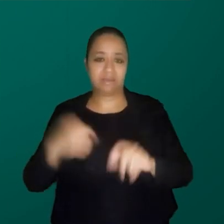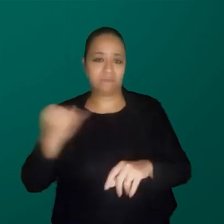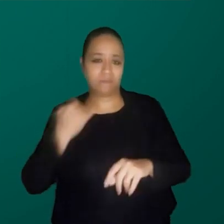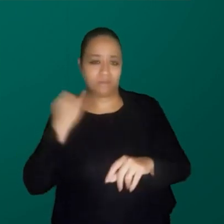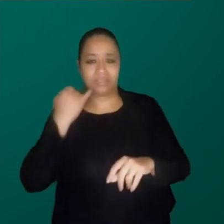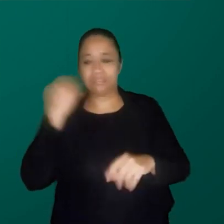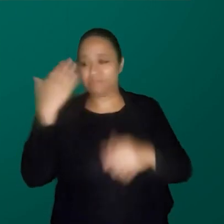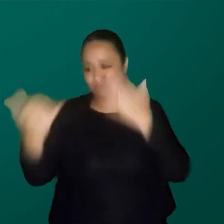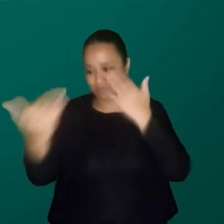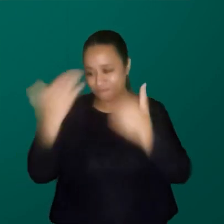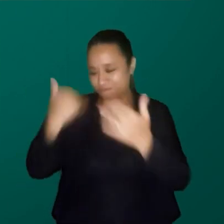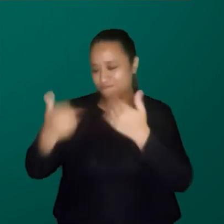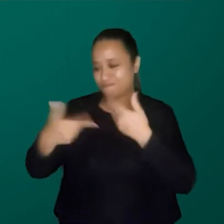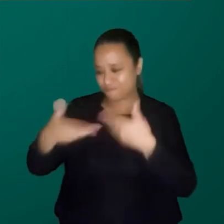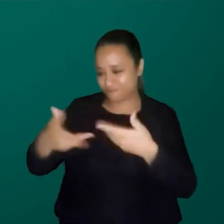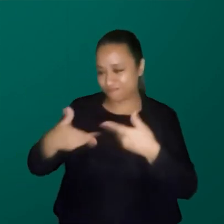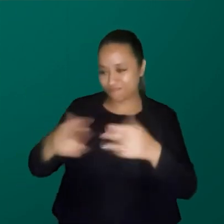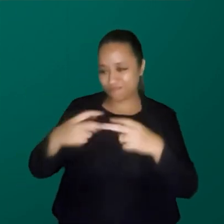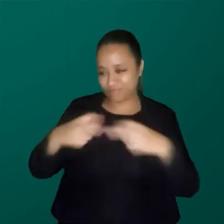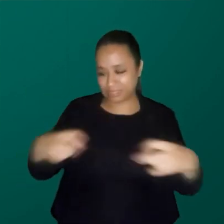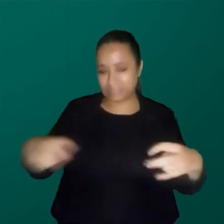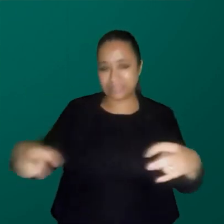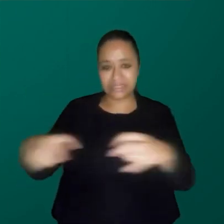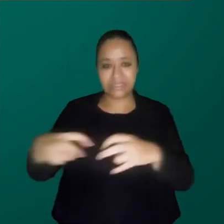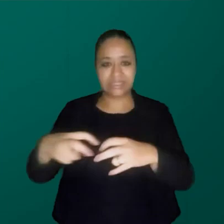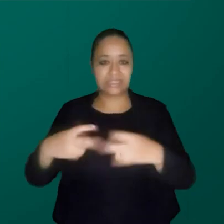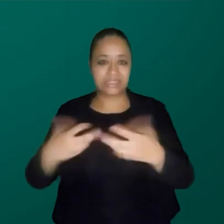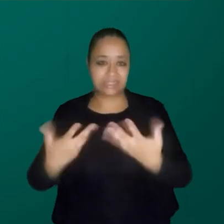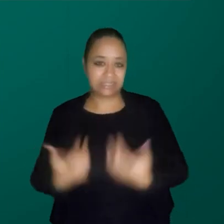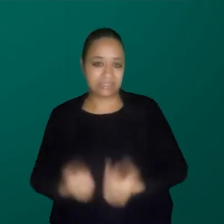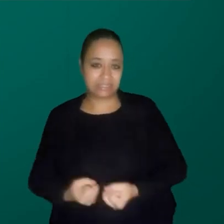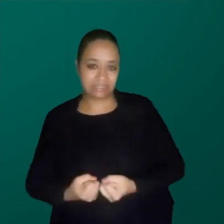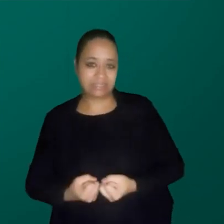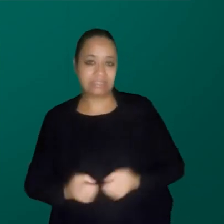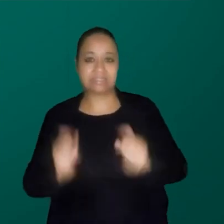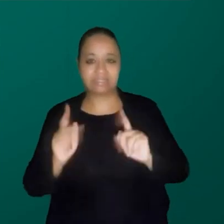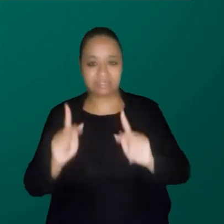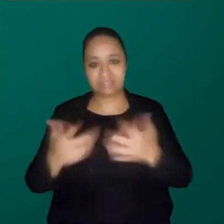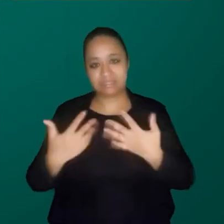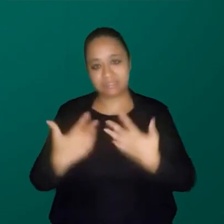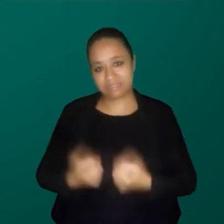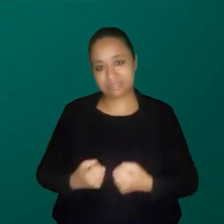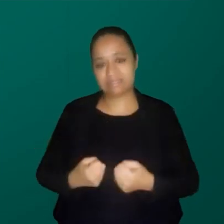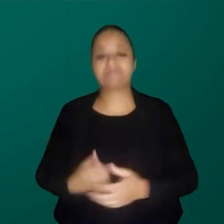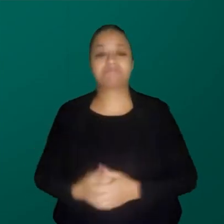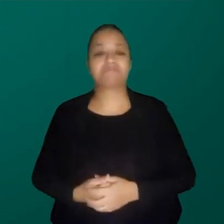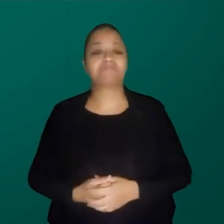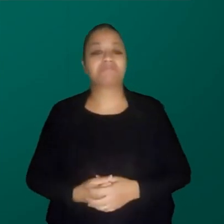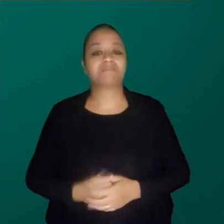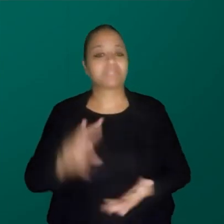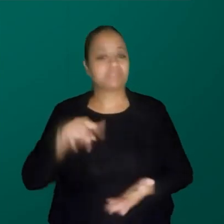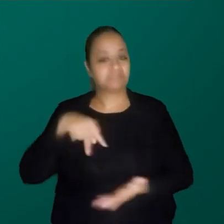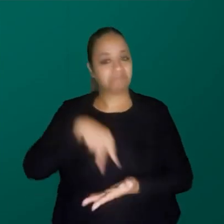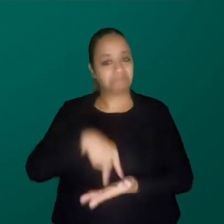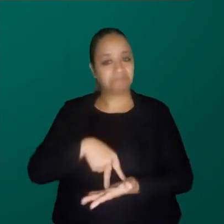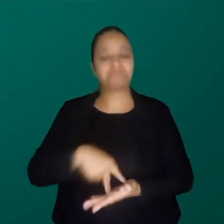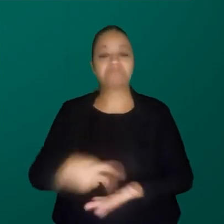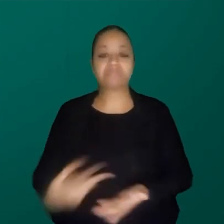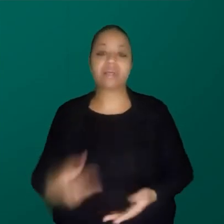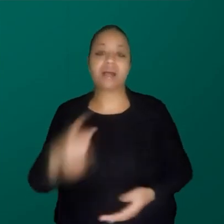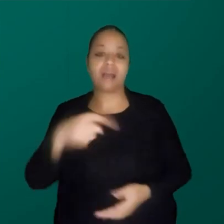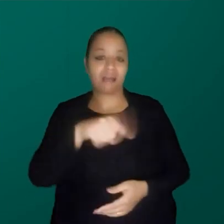chamou todo mundo e disse, vamos fazer, vamos fazer um negócio, fazer, a gente falou, tá bom, vamos lá. E ela conseguiu, então,